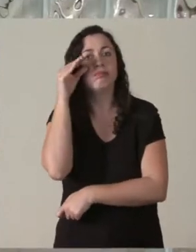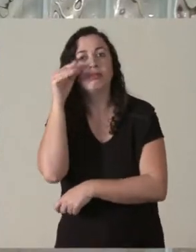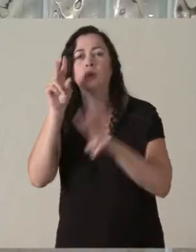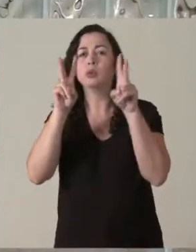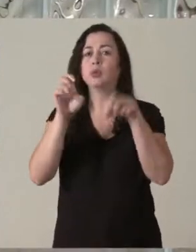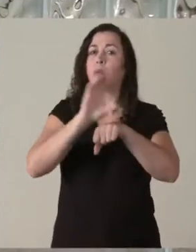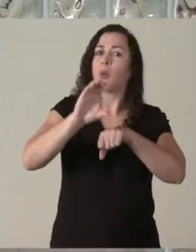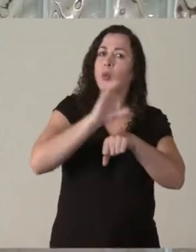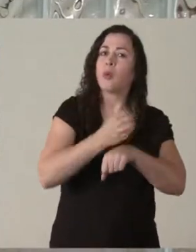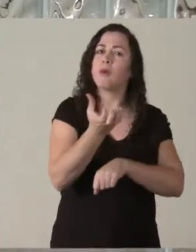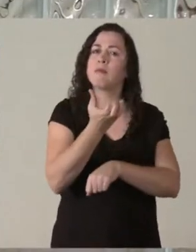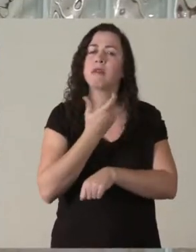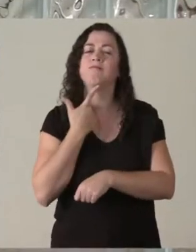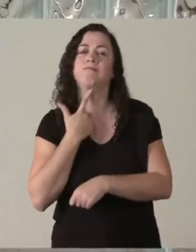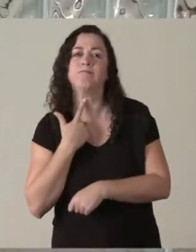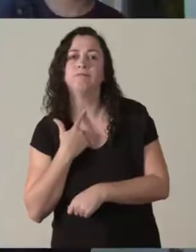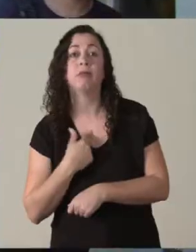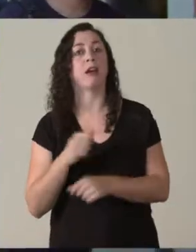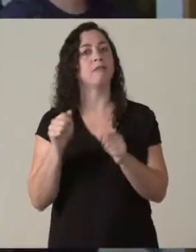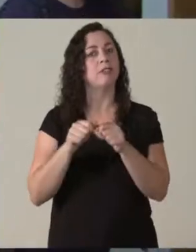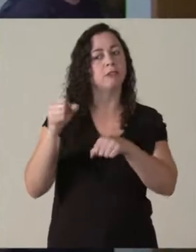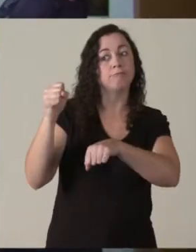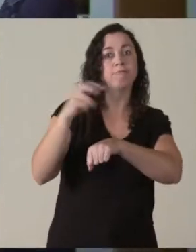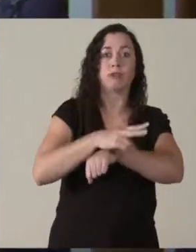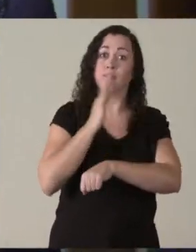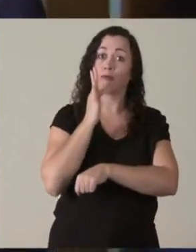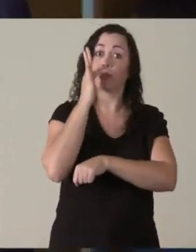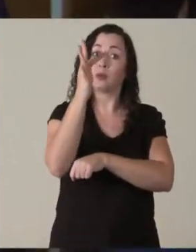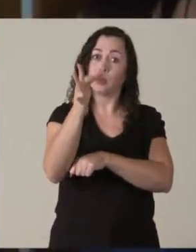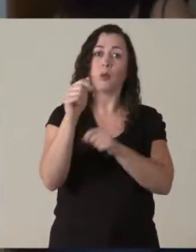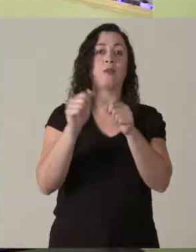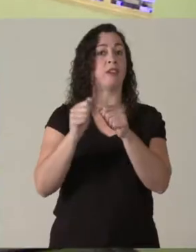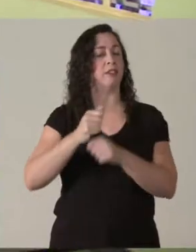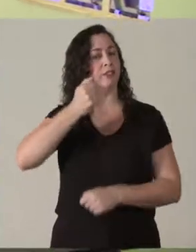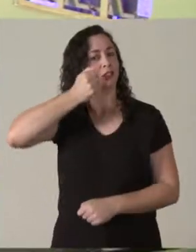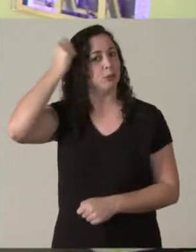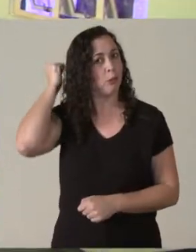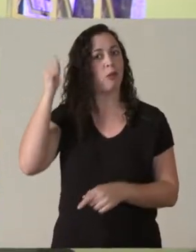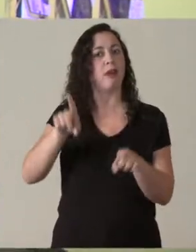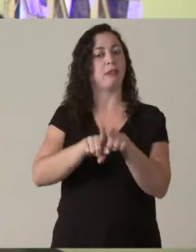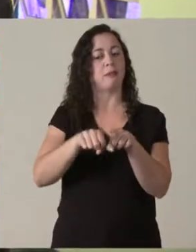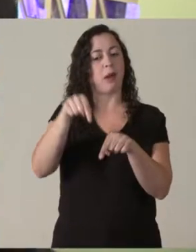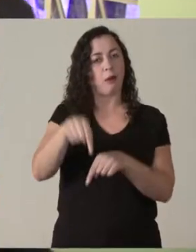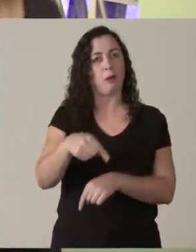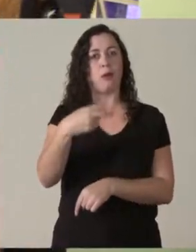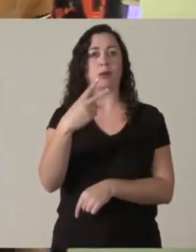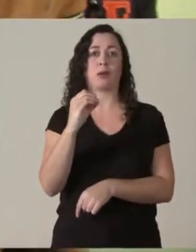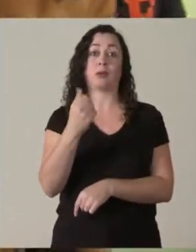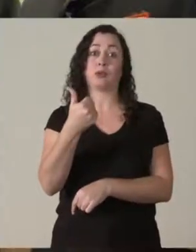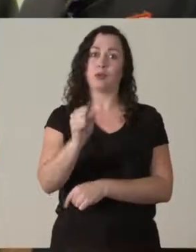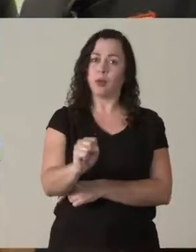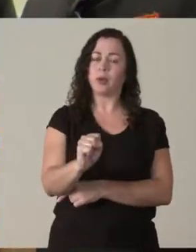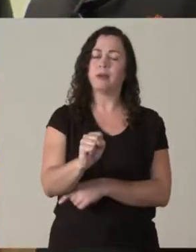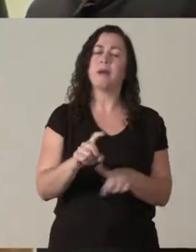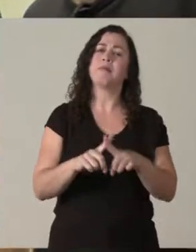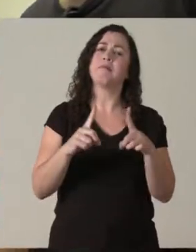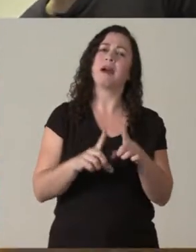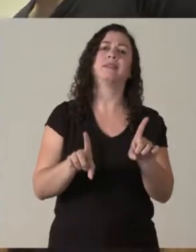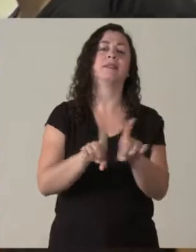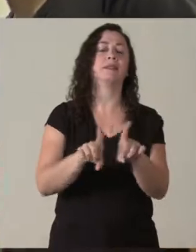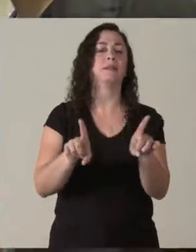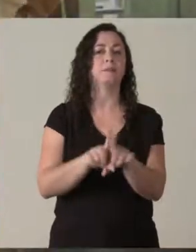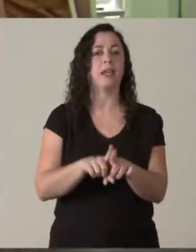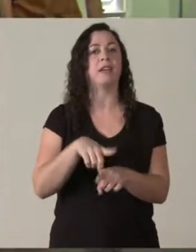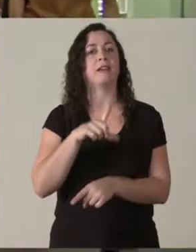interesse em, talvez, se inscreverem para o vestibular agora de 2018. Mas nós teremos também o presencial